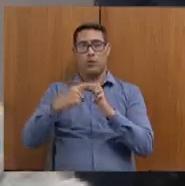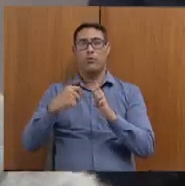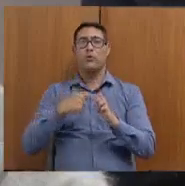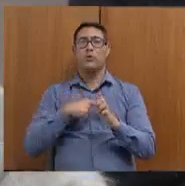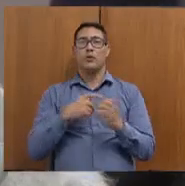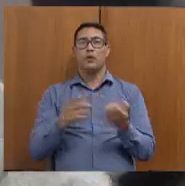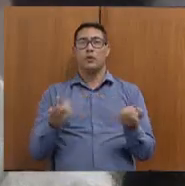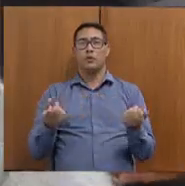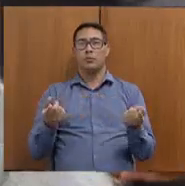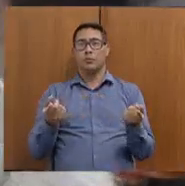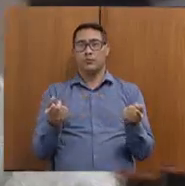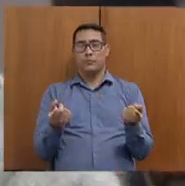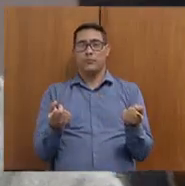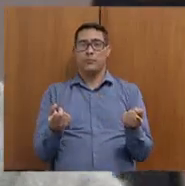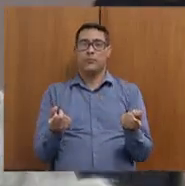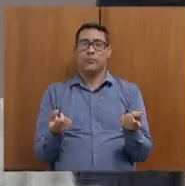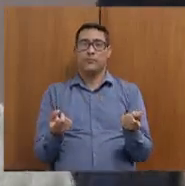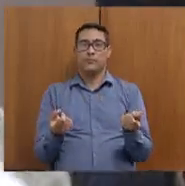a gerar renda.